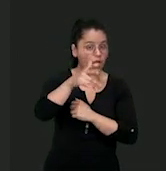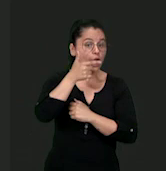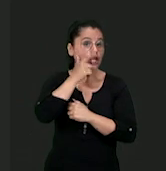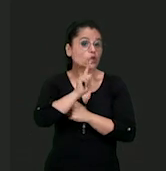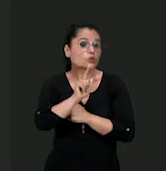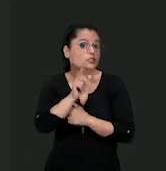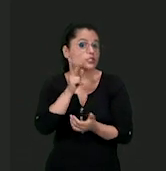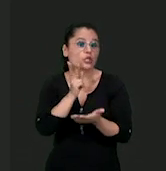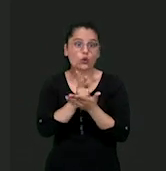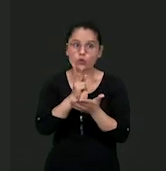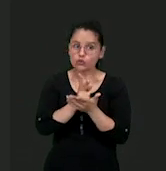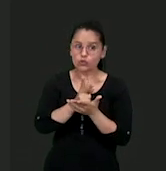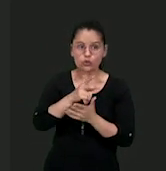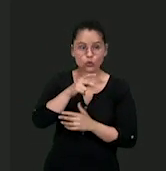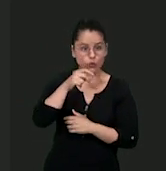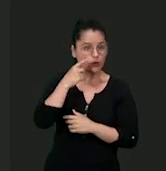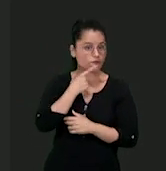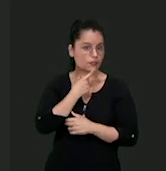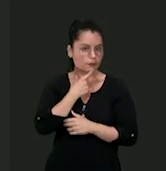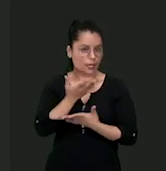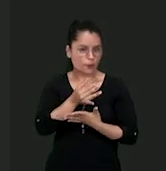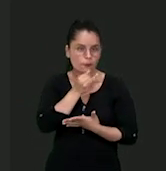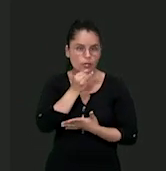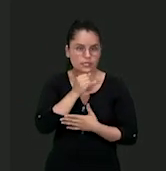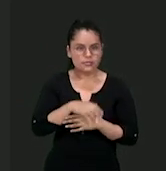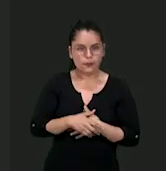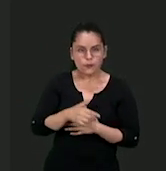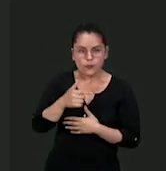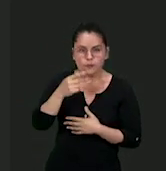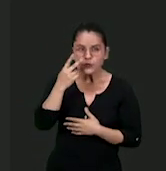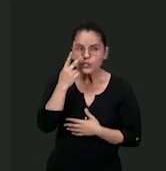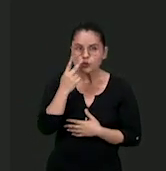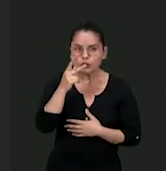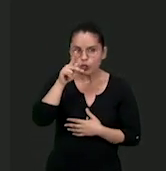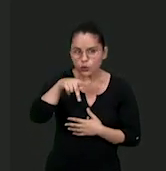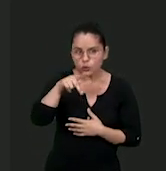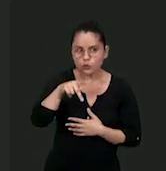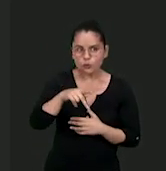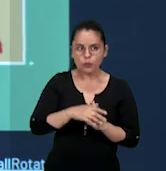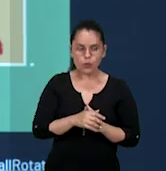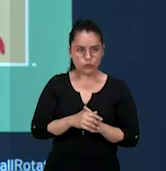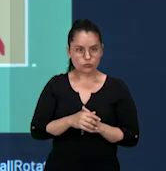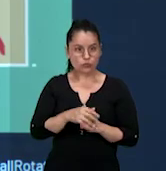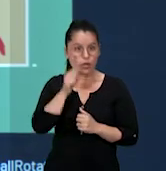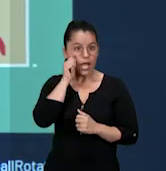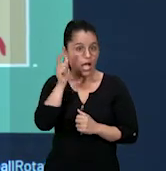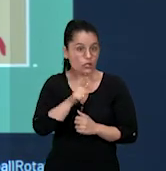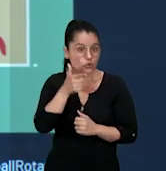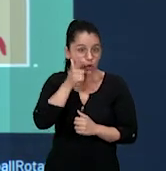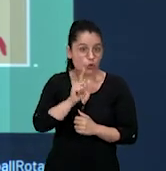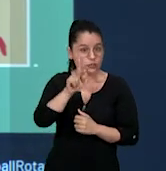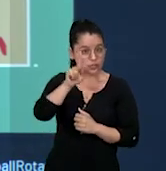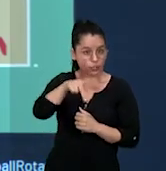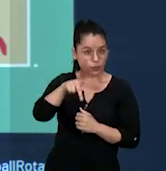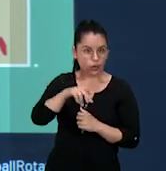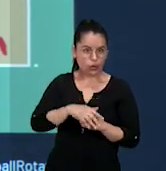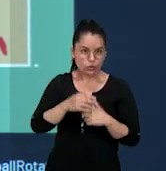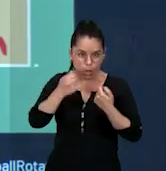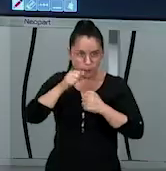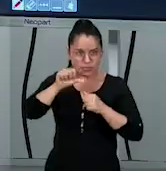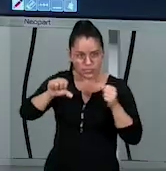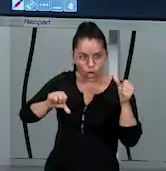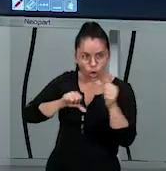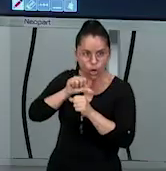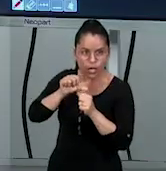continuou com a equipe vermelha. Vamos supor que no segundo ponto, na segunda disputa, a equipe azul foi lá e fez o ponto. Tem que rodar?